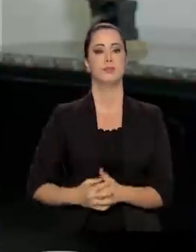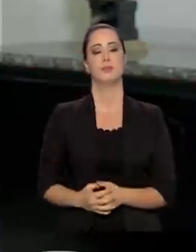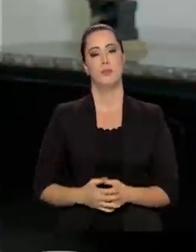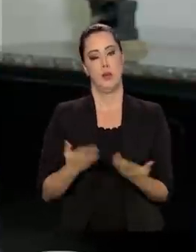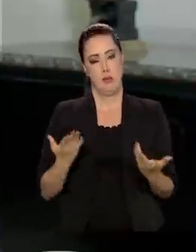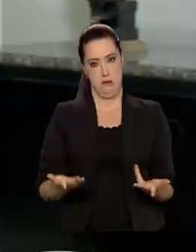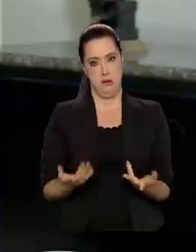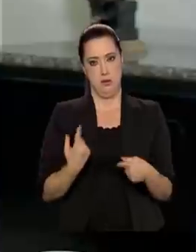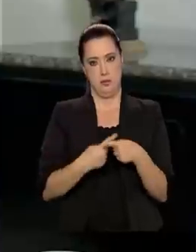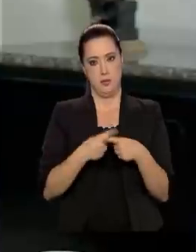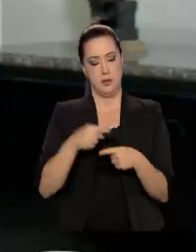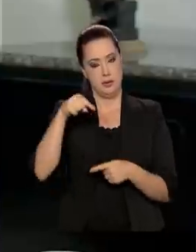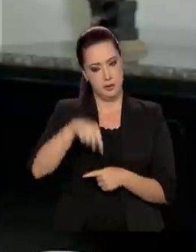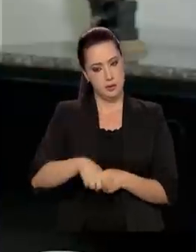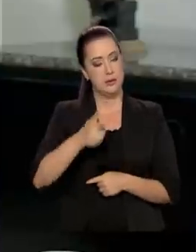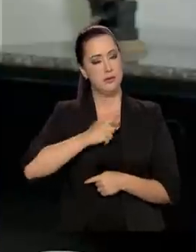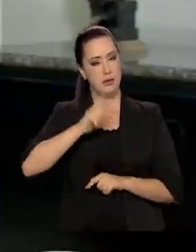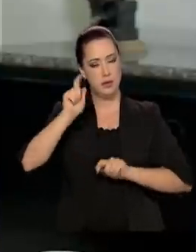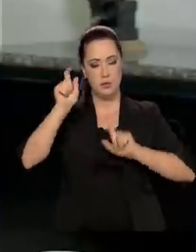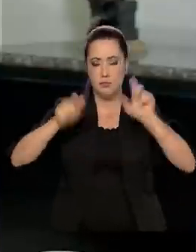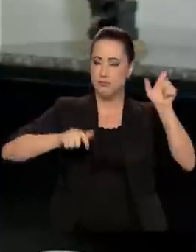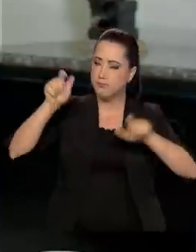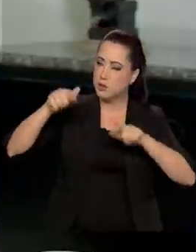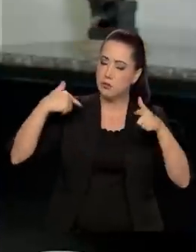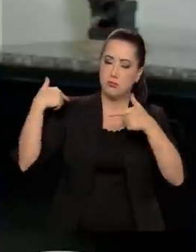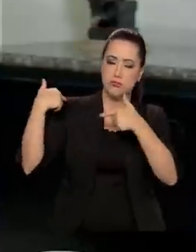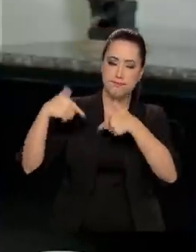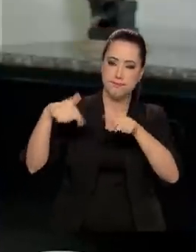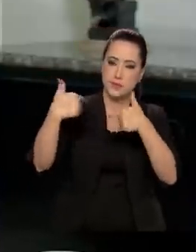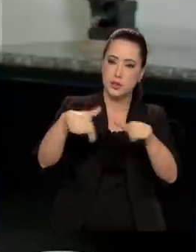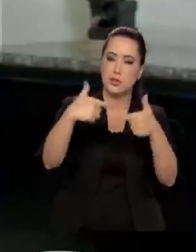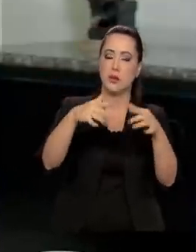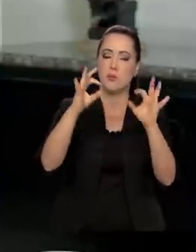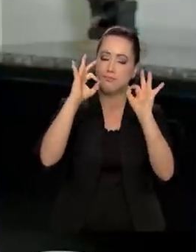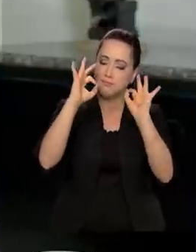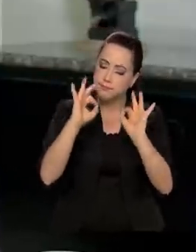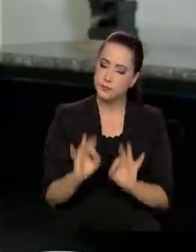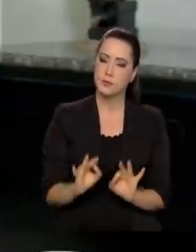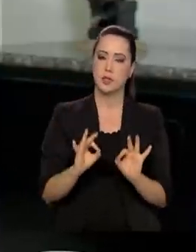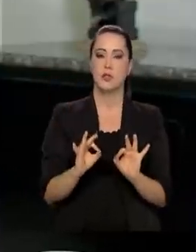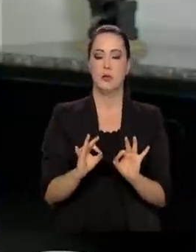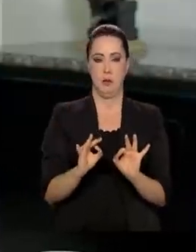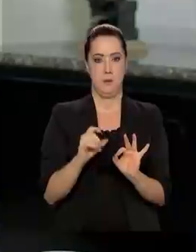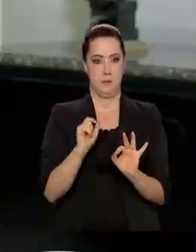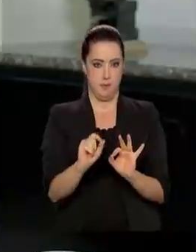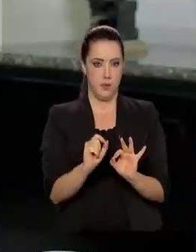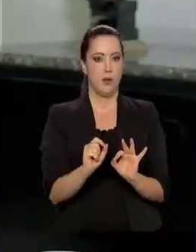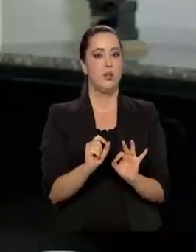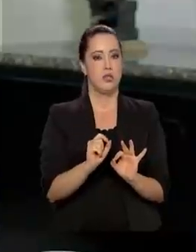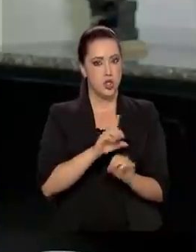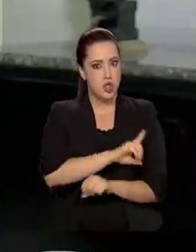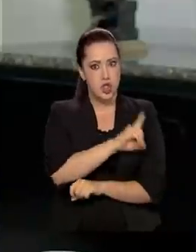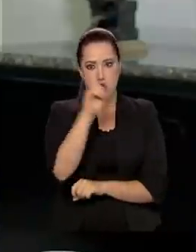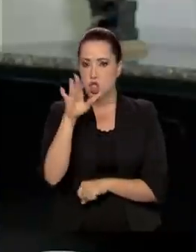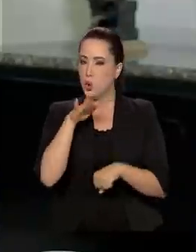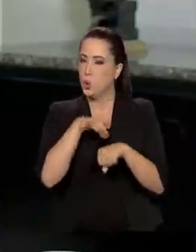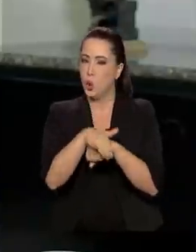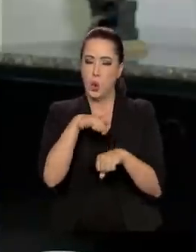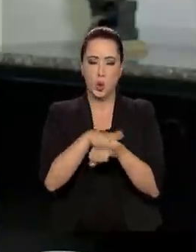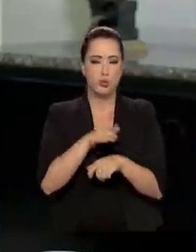aqui existem pessoas que estão realmente trabalhando dioturnamente